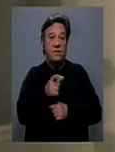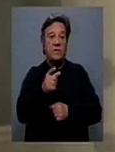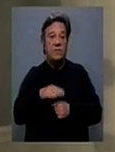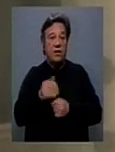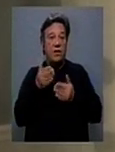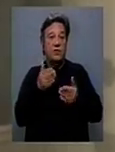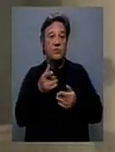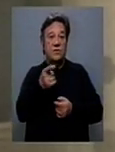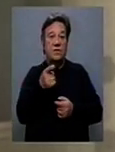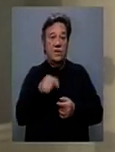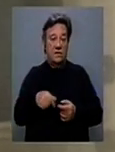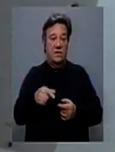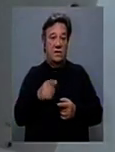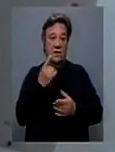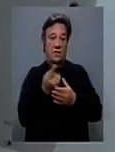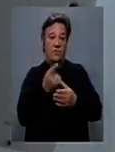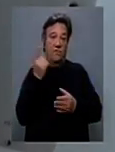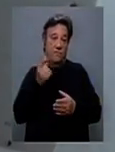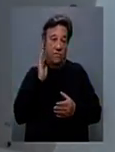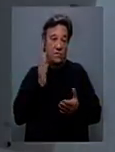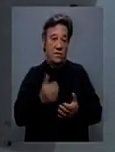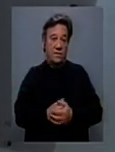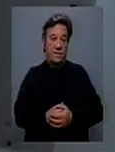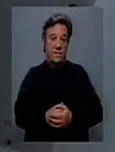te ajudar neste isolamento forçado?